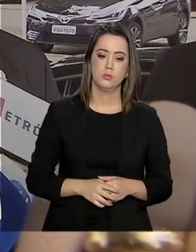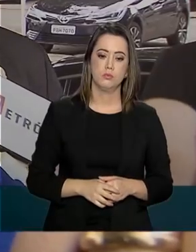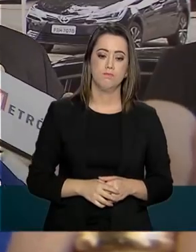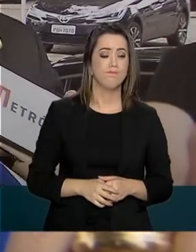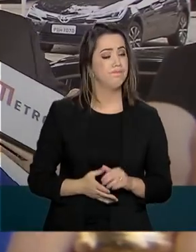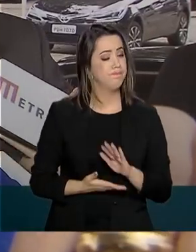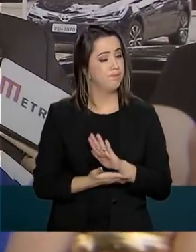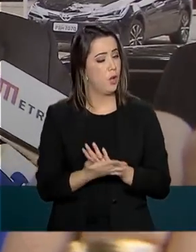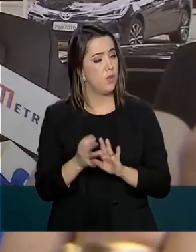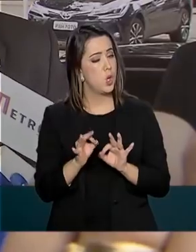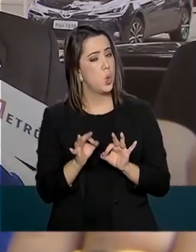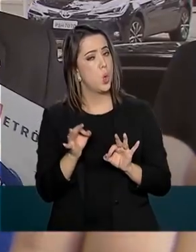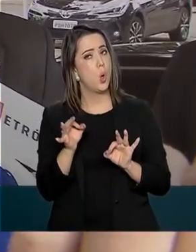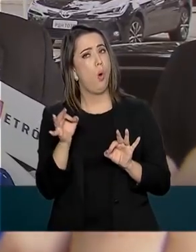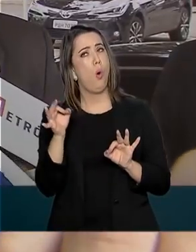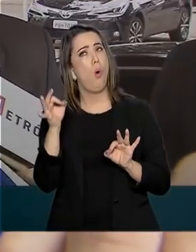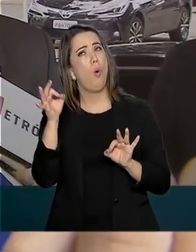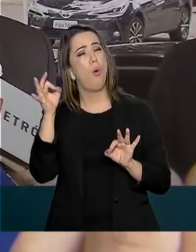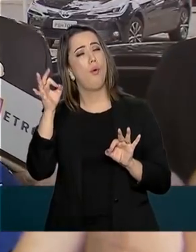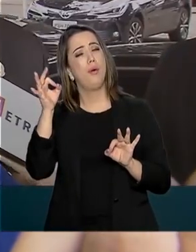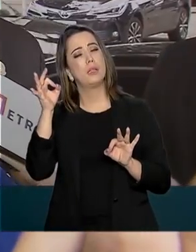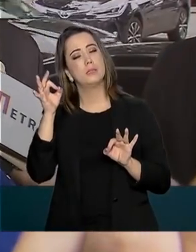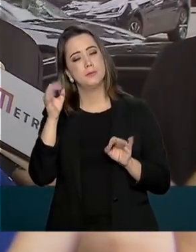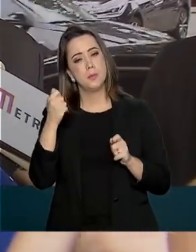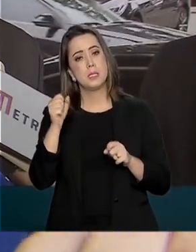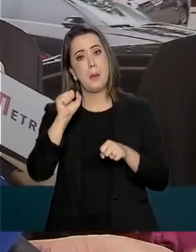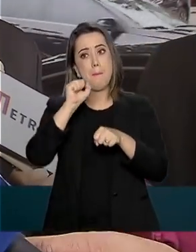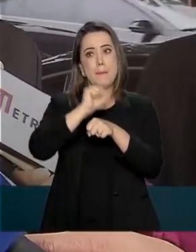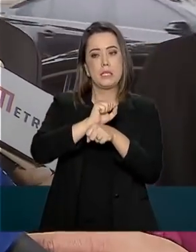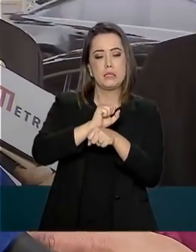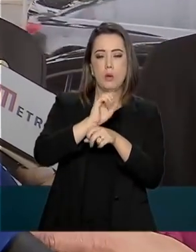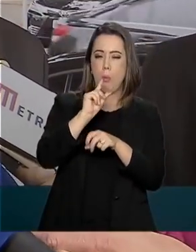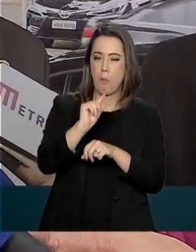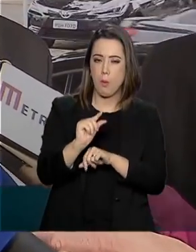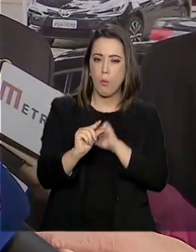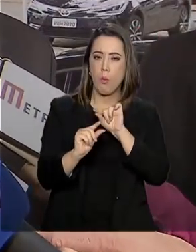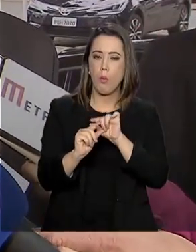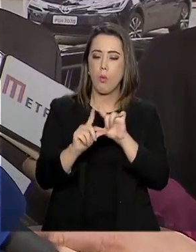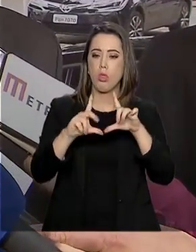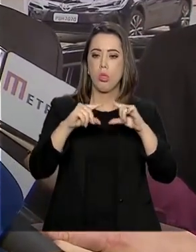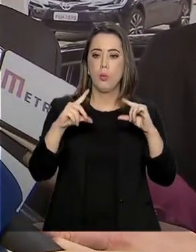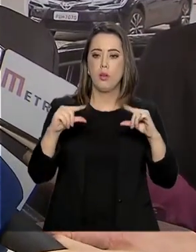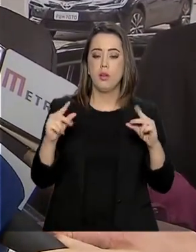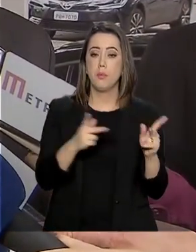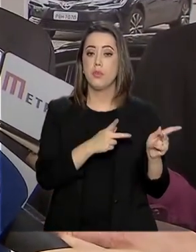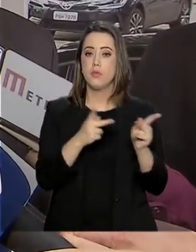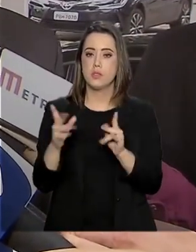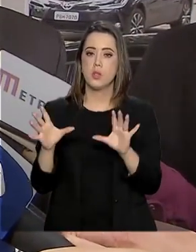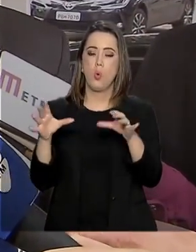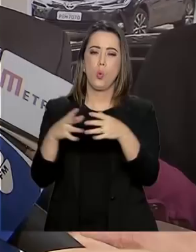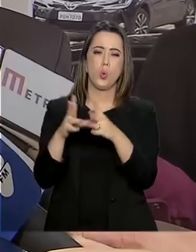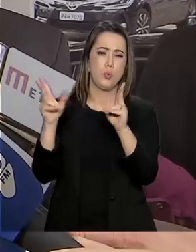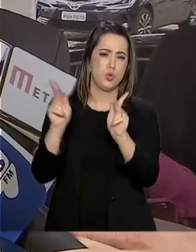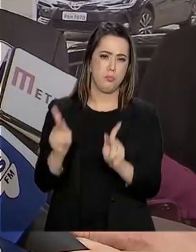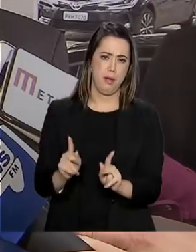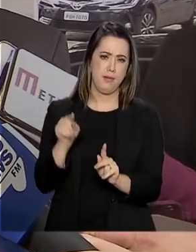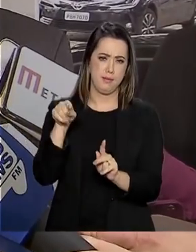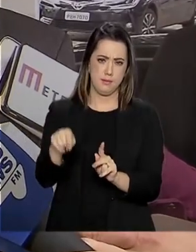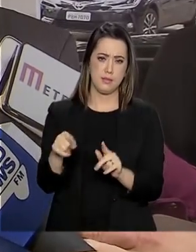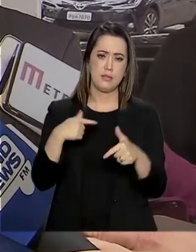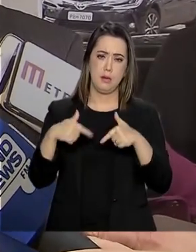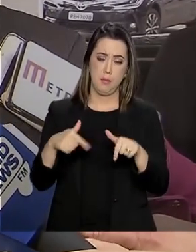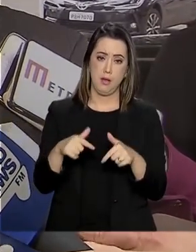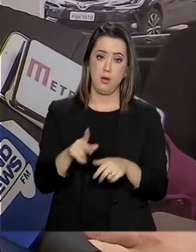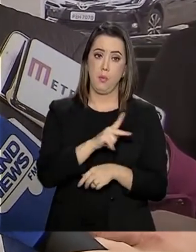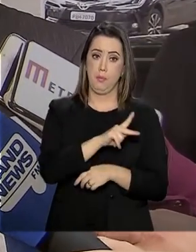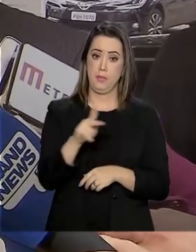longa, escala no Líbano, para a gente visitar a nossa força de paz. E aí o presidente do Líbano vai me